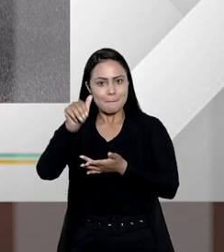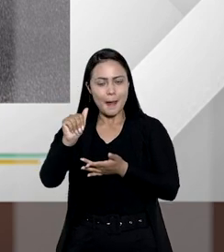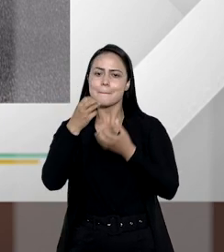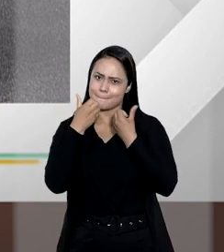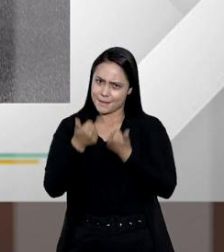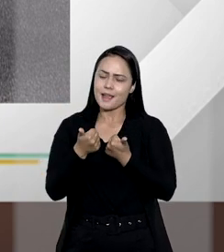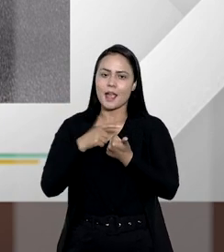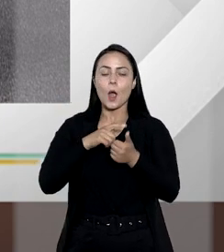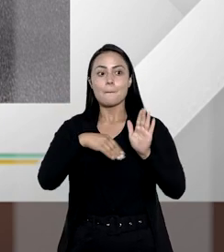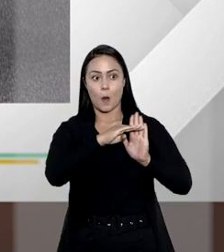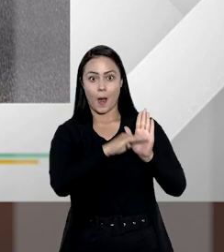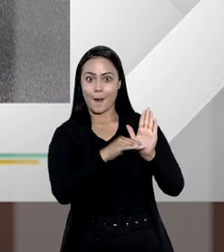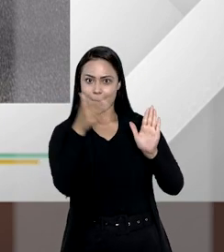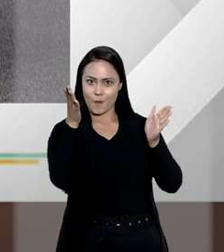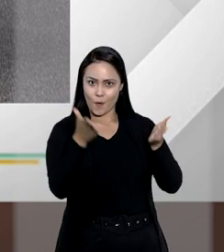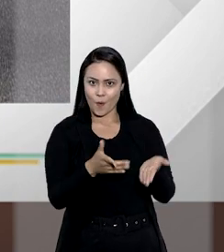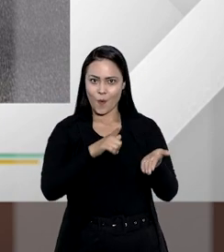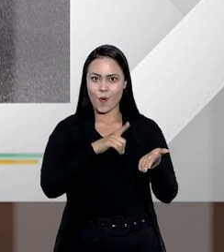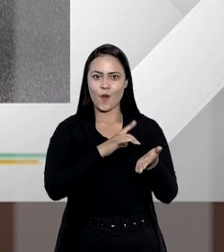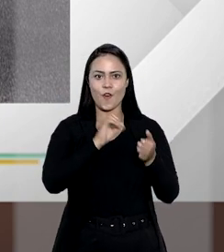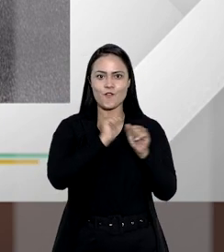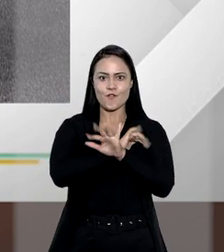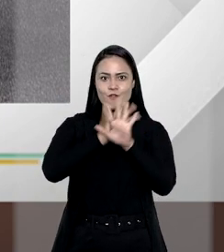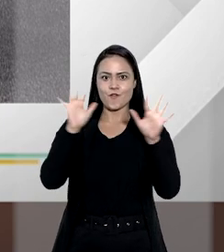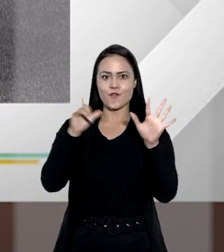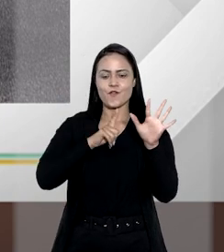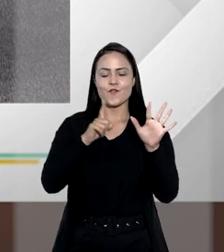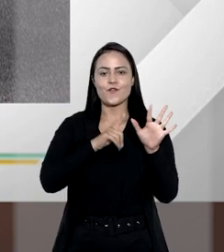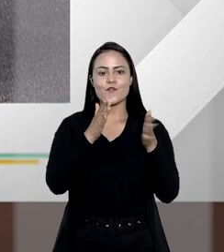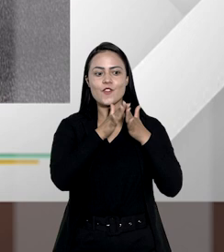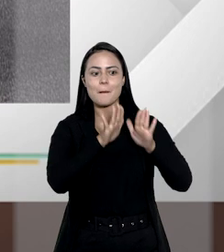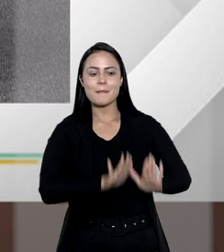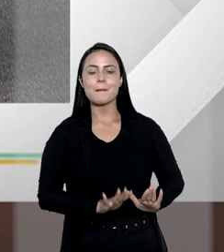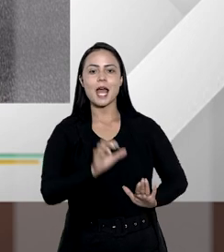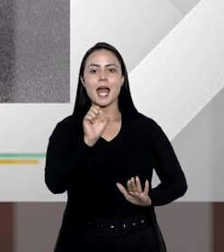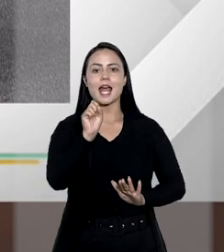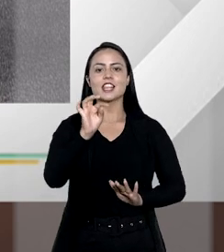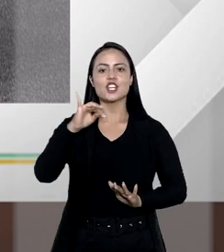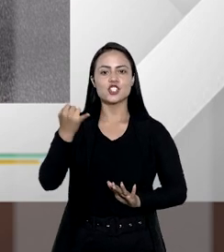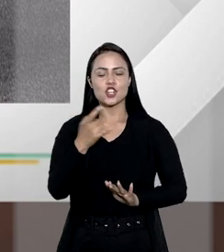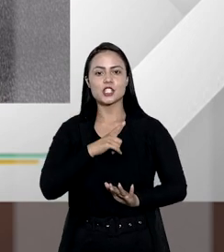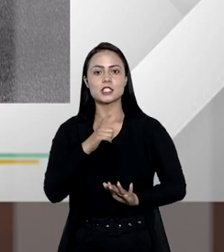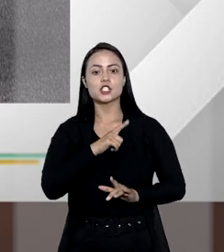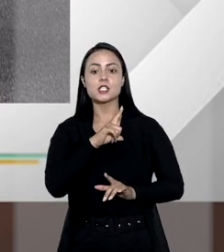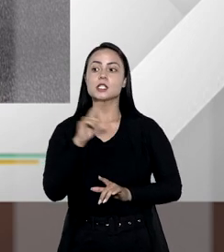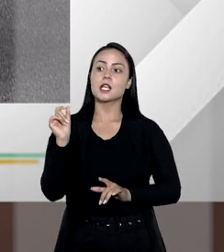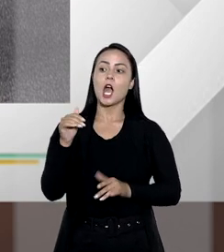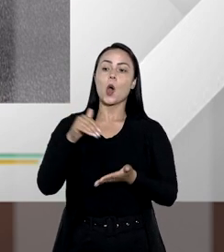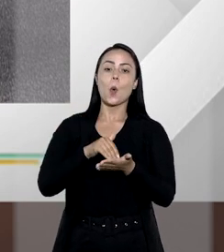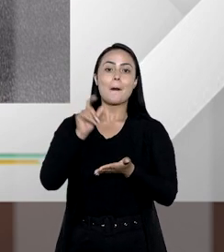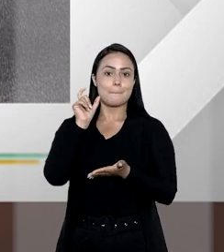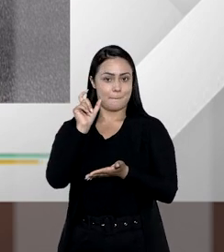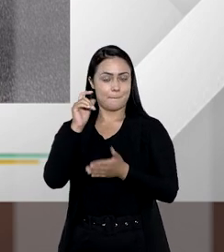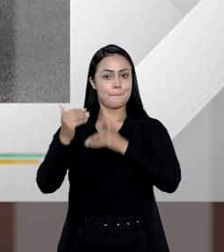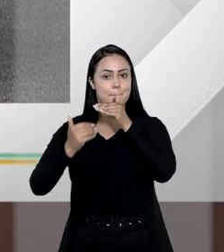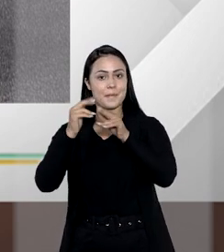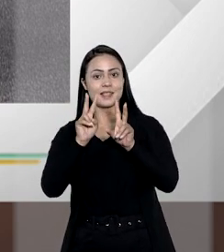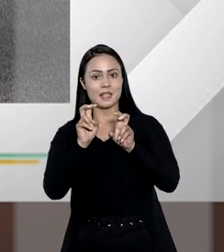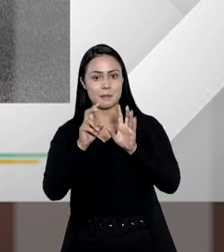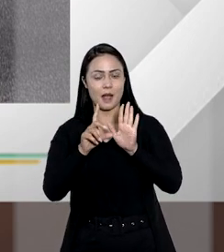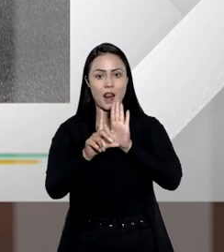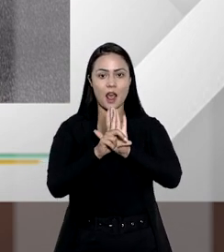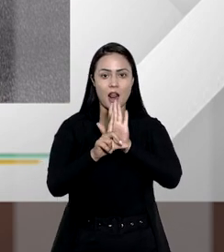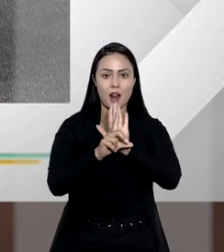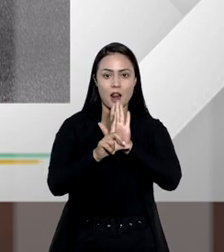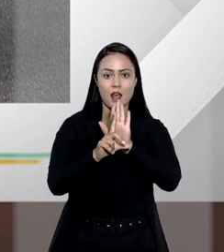tudo bem? O programa de hoje está repleto de entendimentos firmados pelo STJ, de onde sai a última palavra quando o assunto é